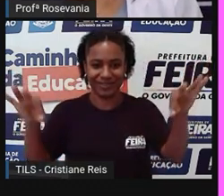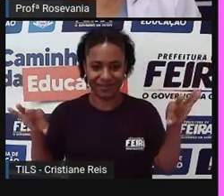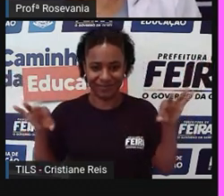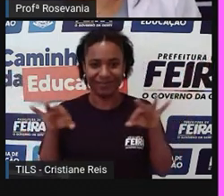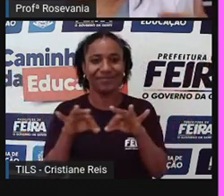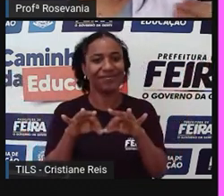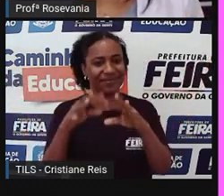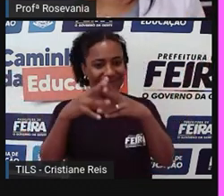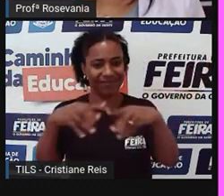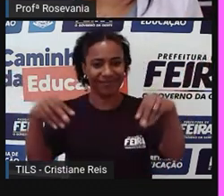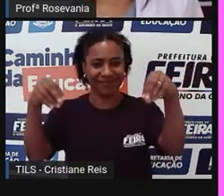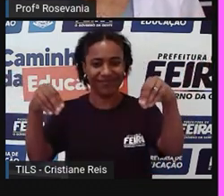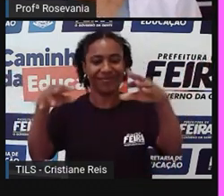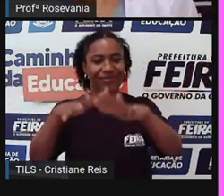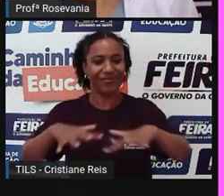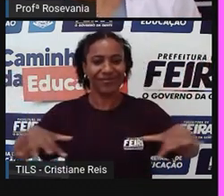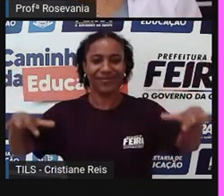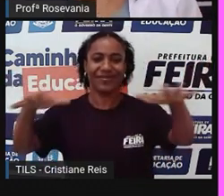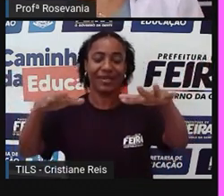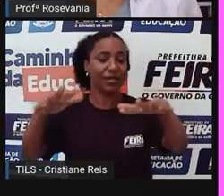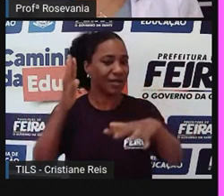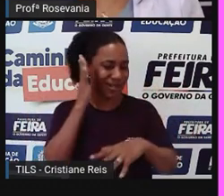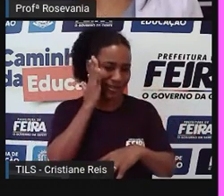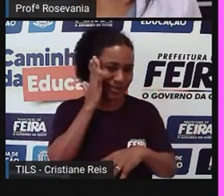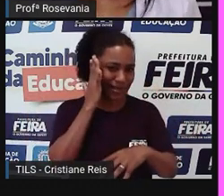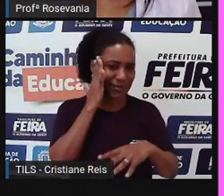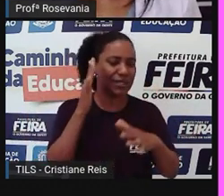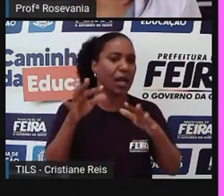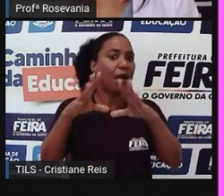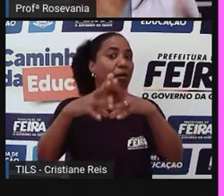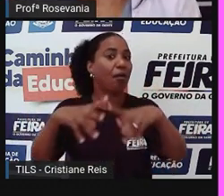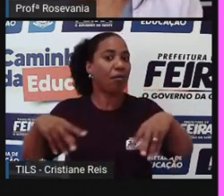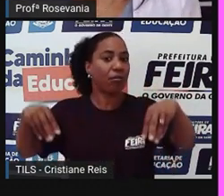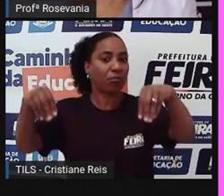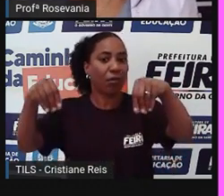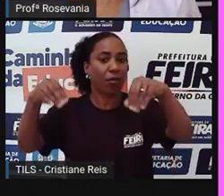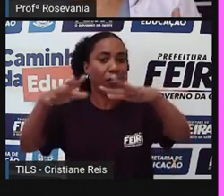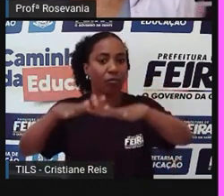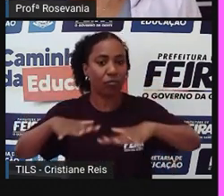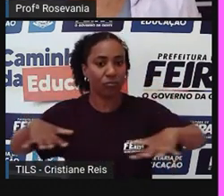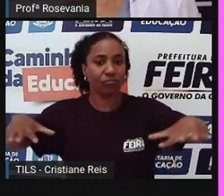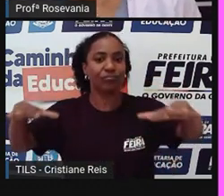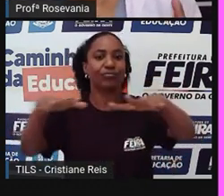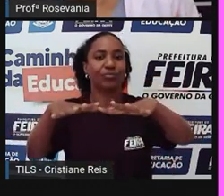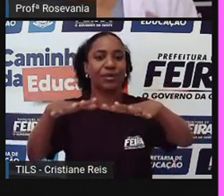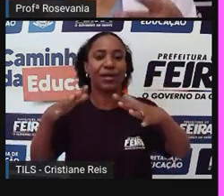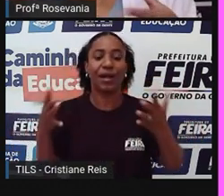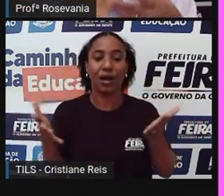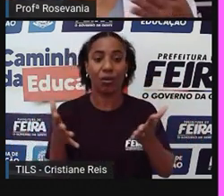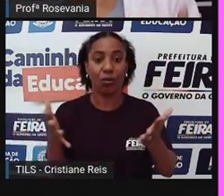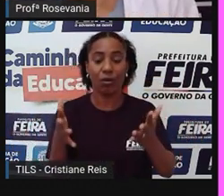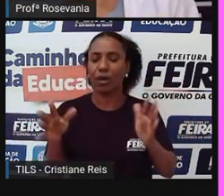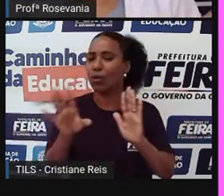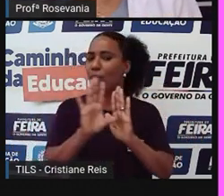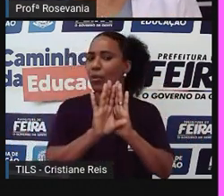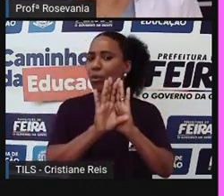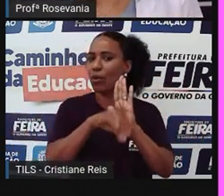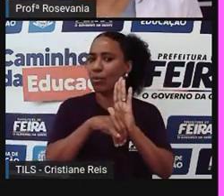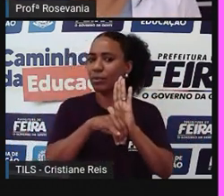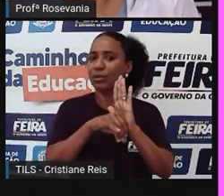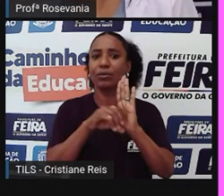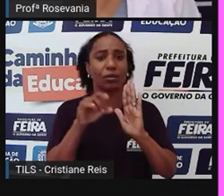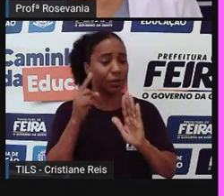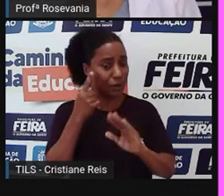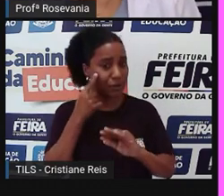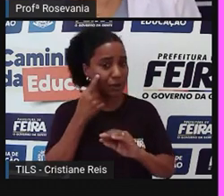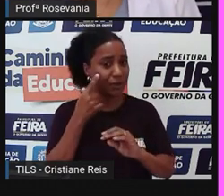território, agora que eu já sei o que é território, vamos ao assunto, né, vamos aplicar esse conceito de território nos